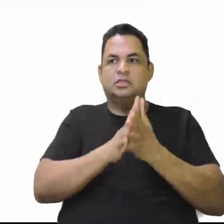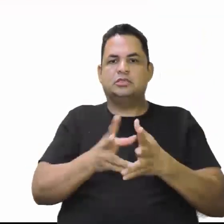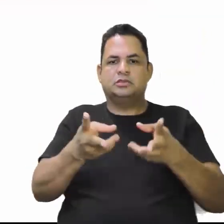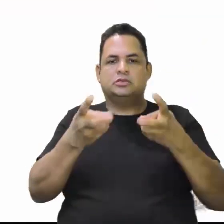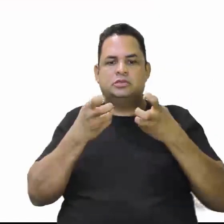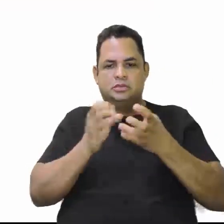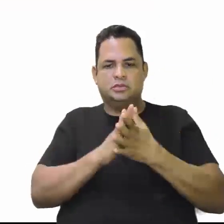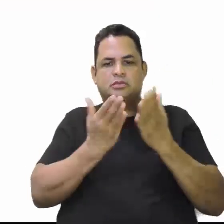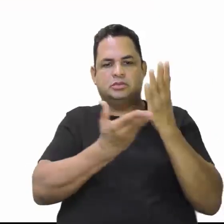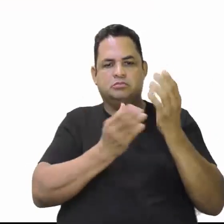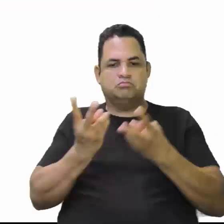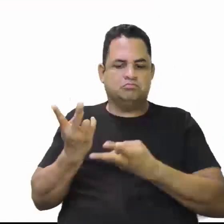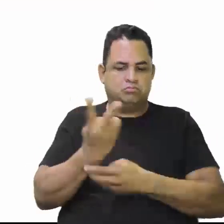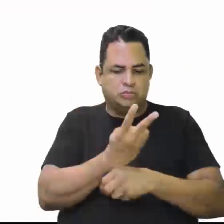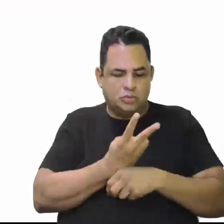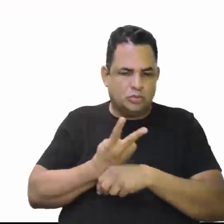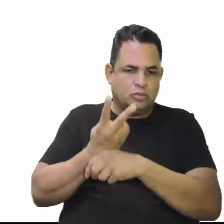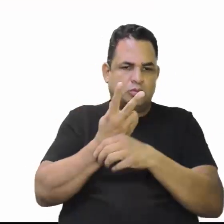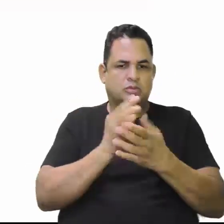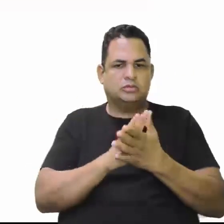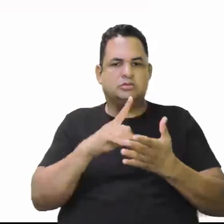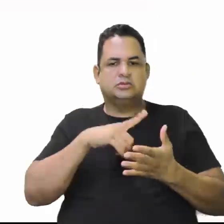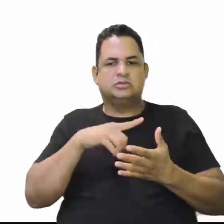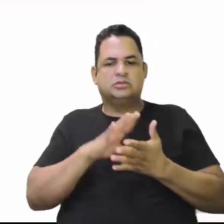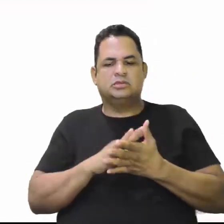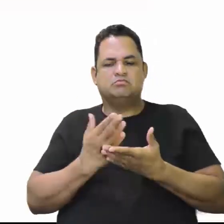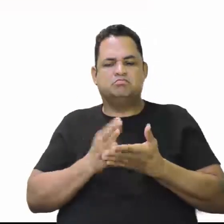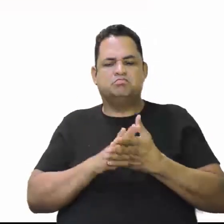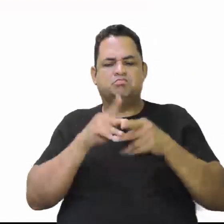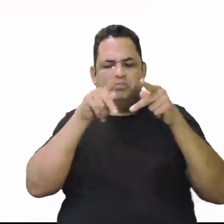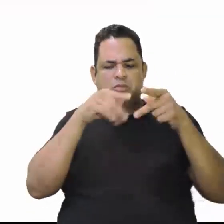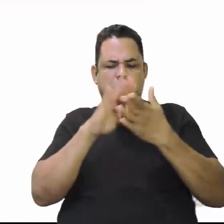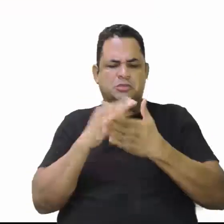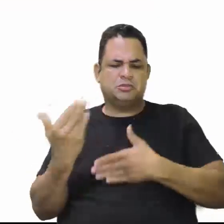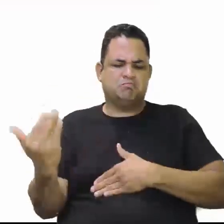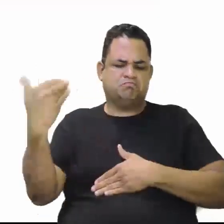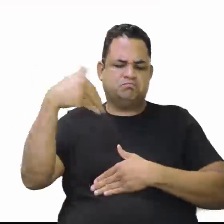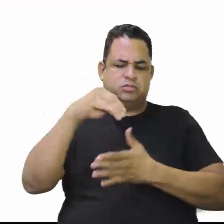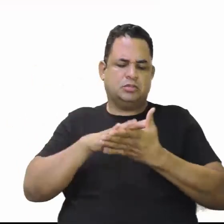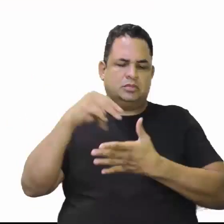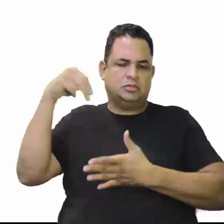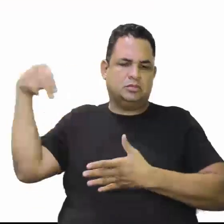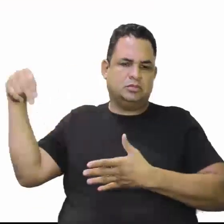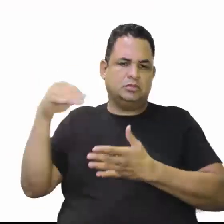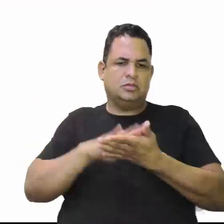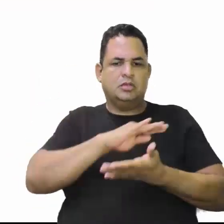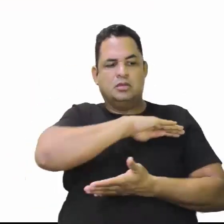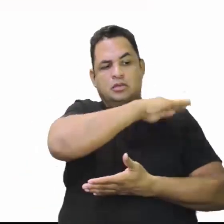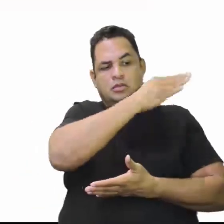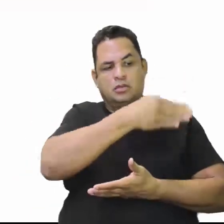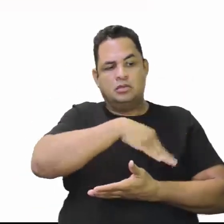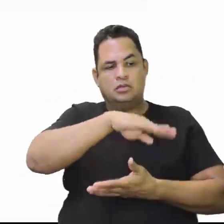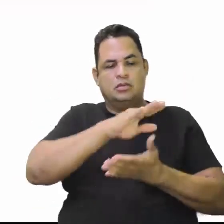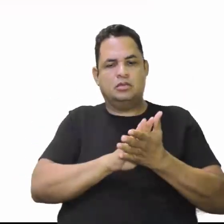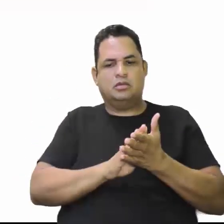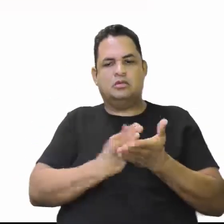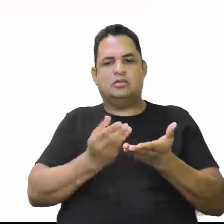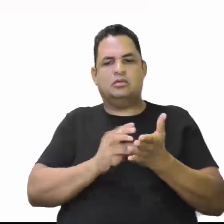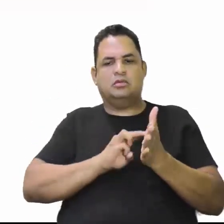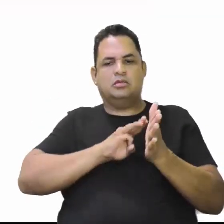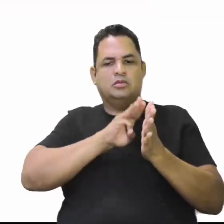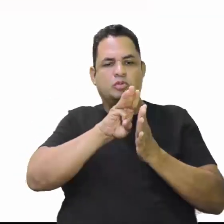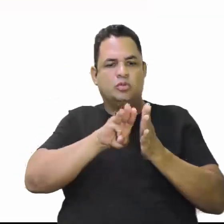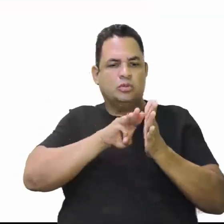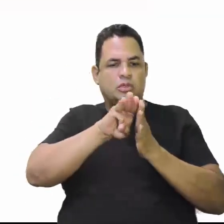intensa busca pela borracha trouxe-me contingente de trabalhadores da região nordeste para o Vale do Madeira, e Mamoré e